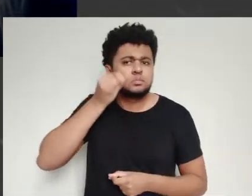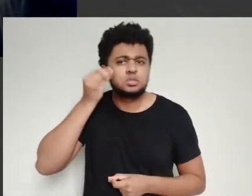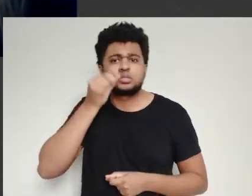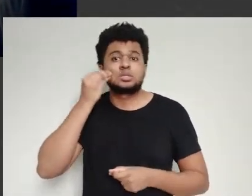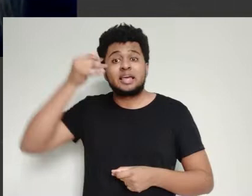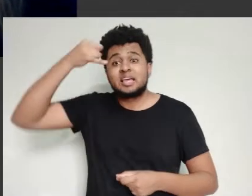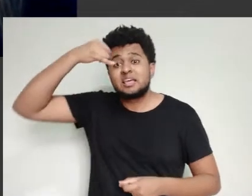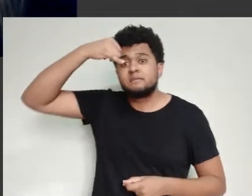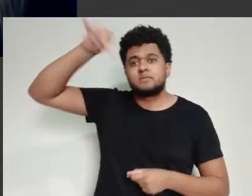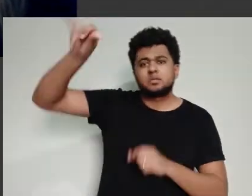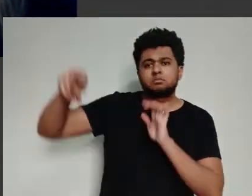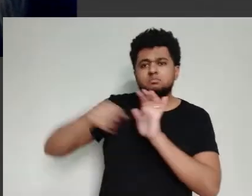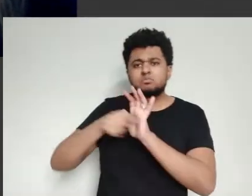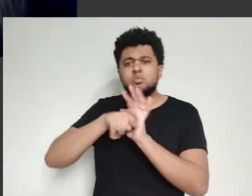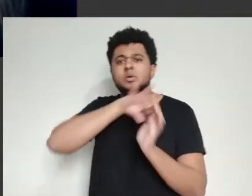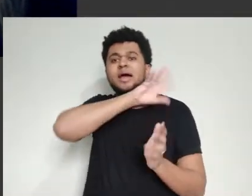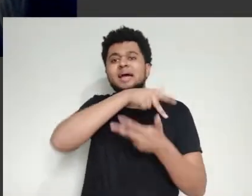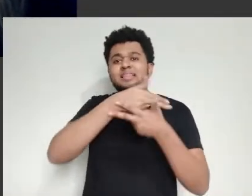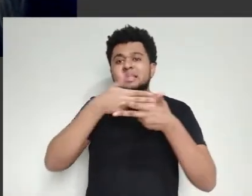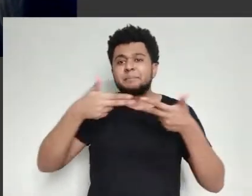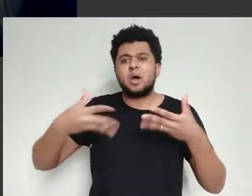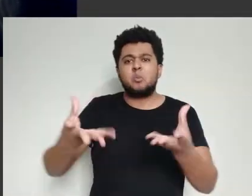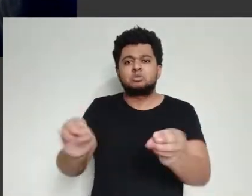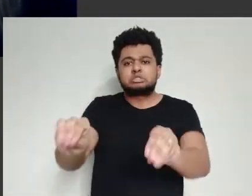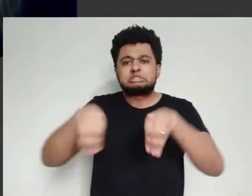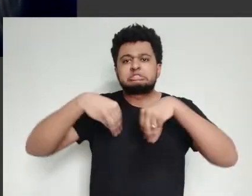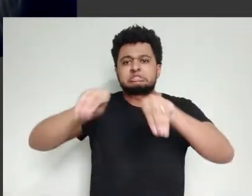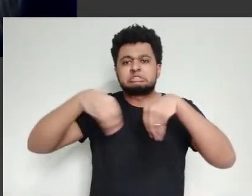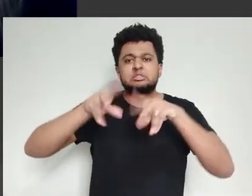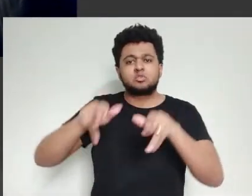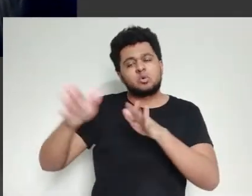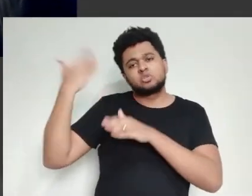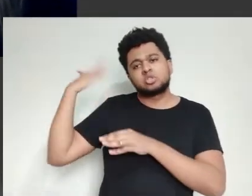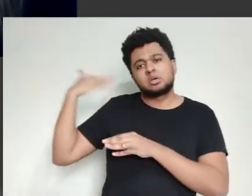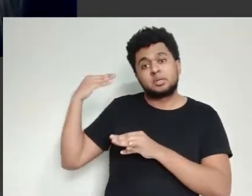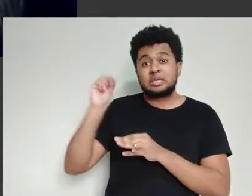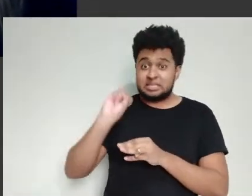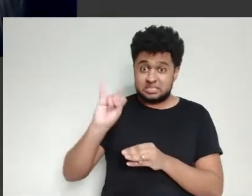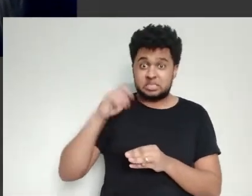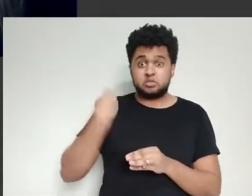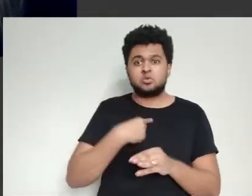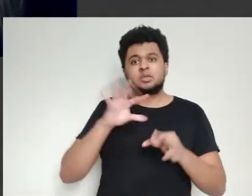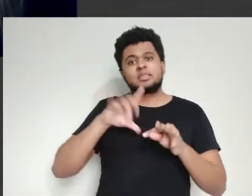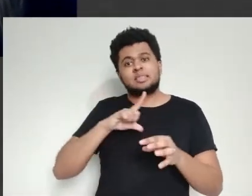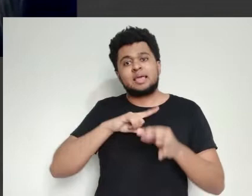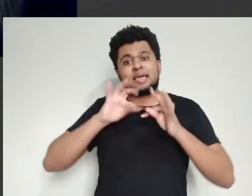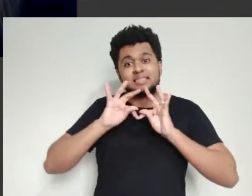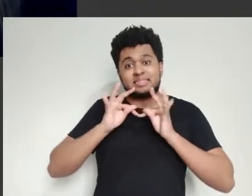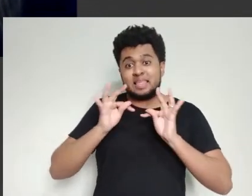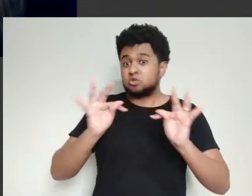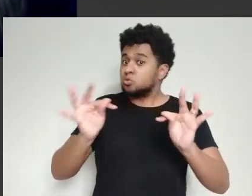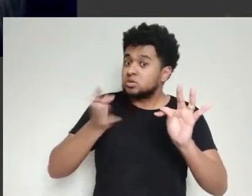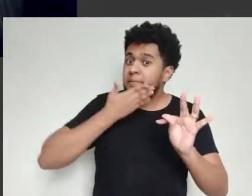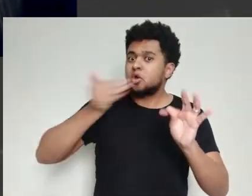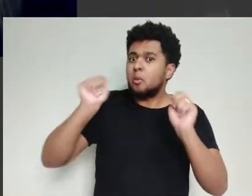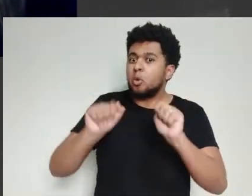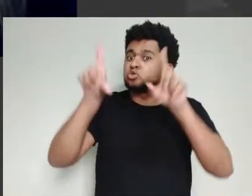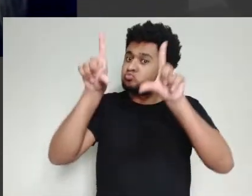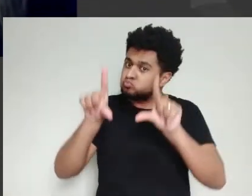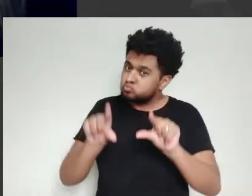em laboratório. Basta a gente dar as condições ideais para elas. E ali você consegue extrair uma série de informações.